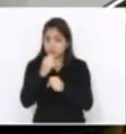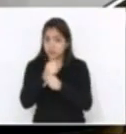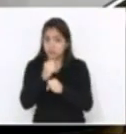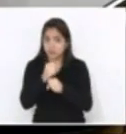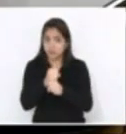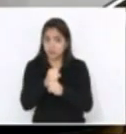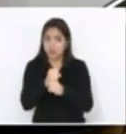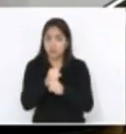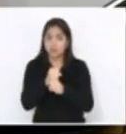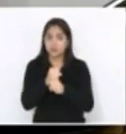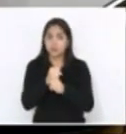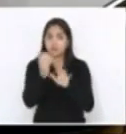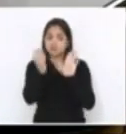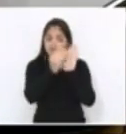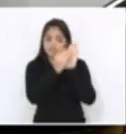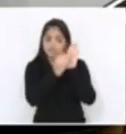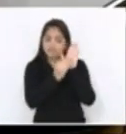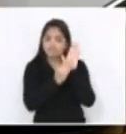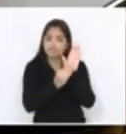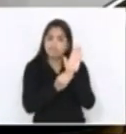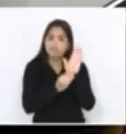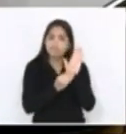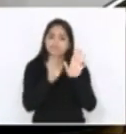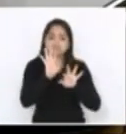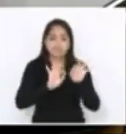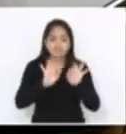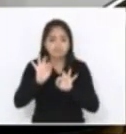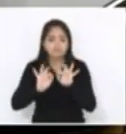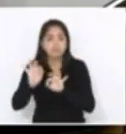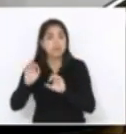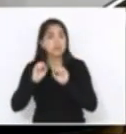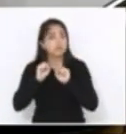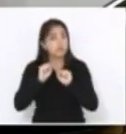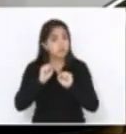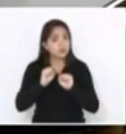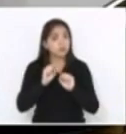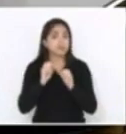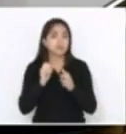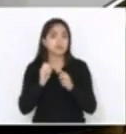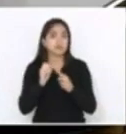já colocados os parâmetros por parte do Governo do Estado de Santa Catarina, poderíamos atender.